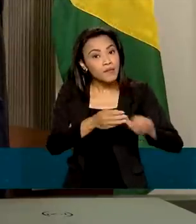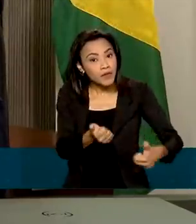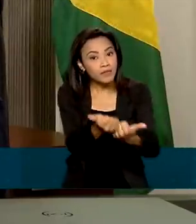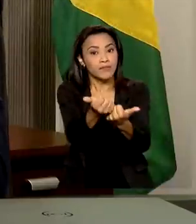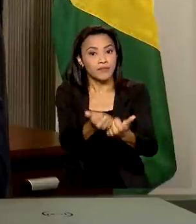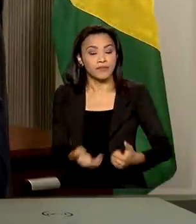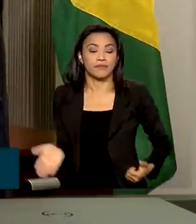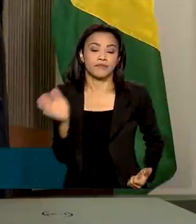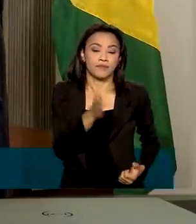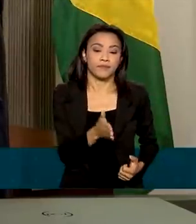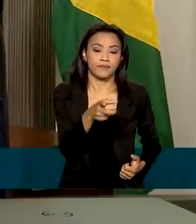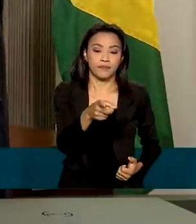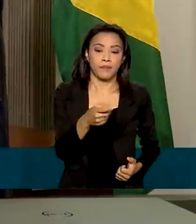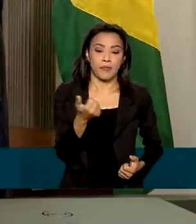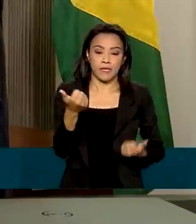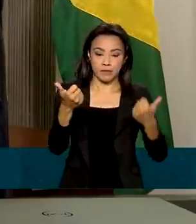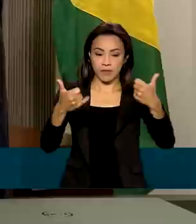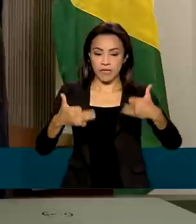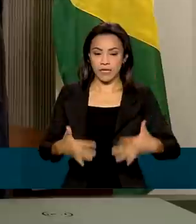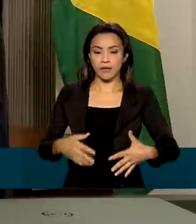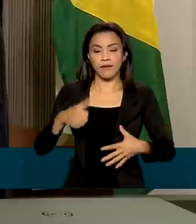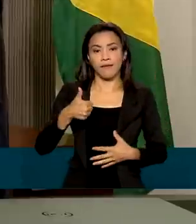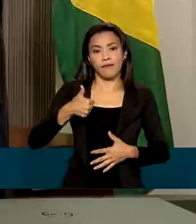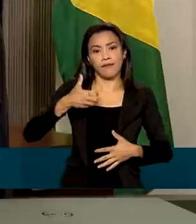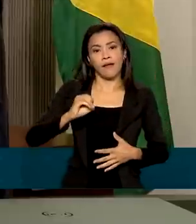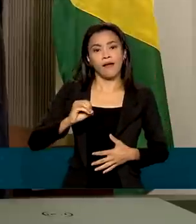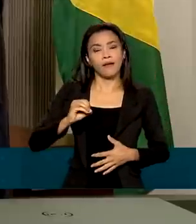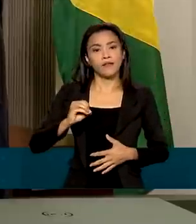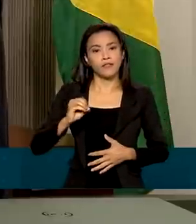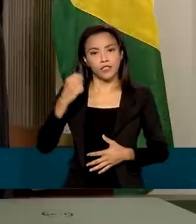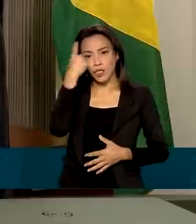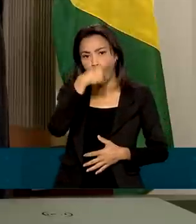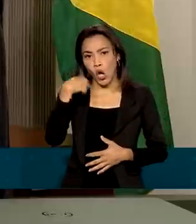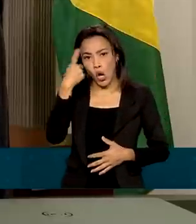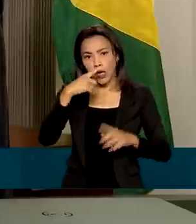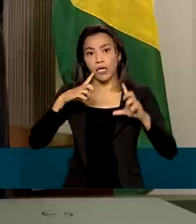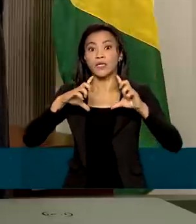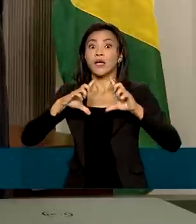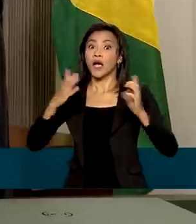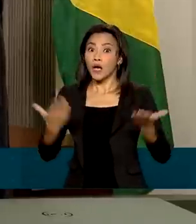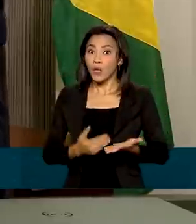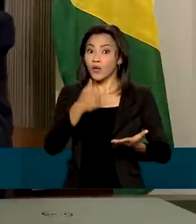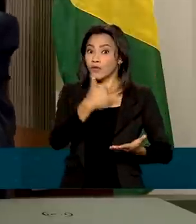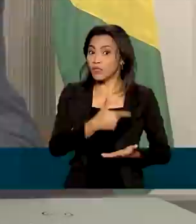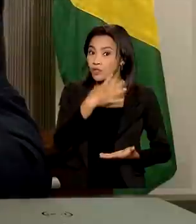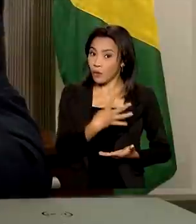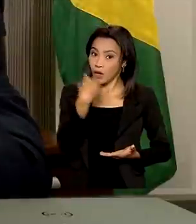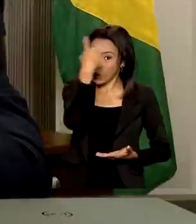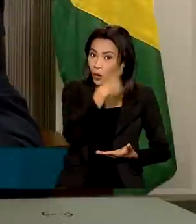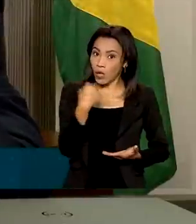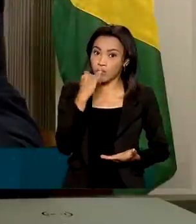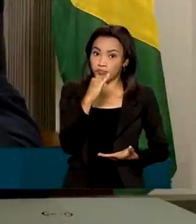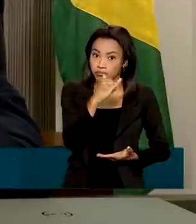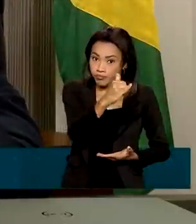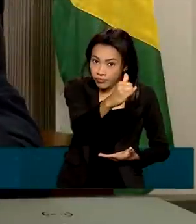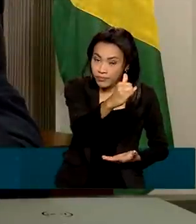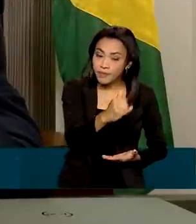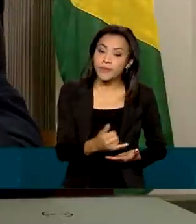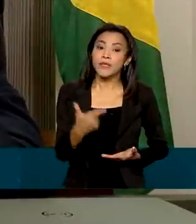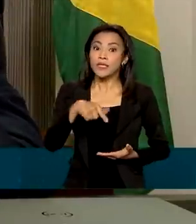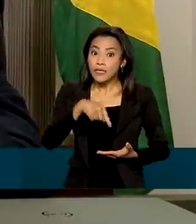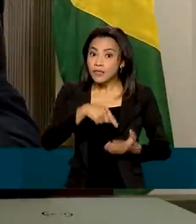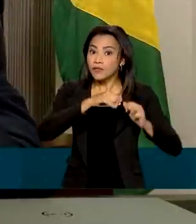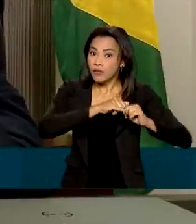no máximo, 10 horas de energia por dia para 24 horas de energia por dia. Ela também se estende à